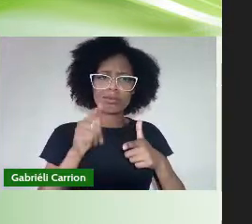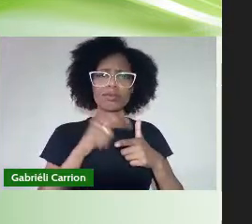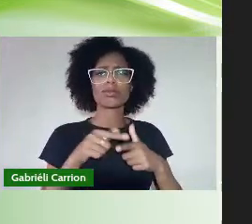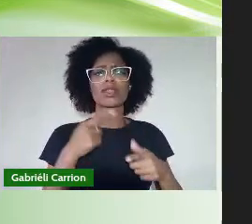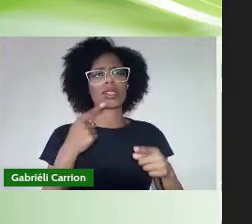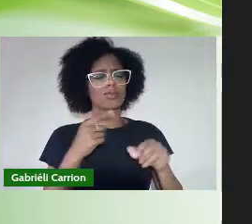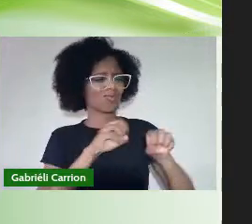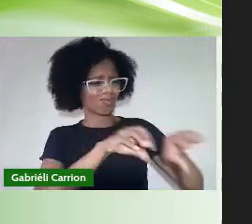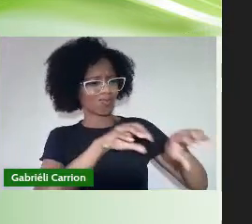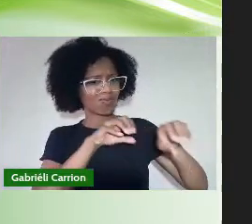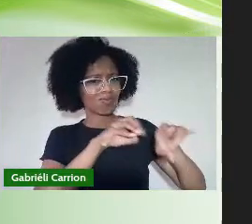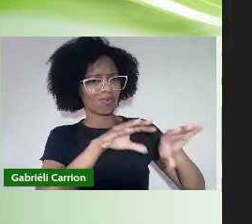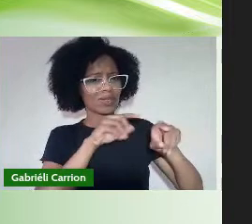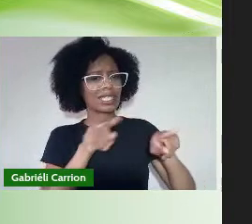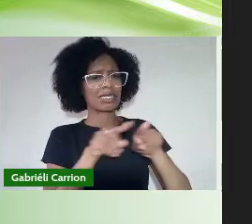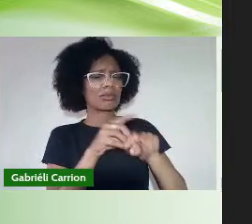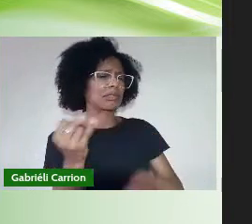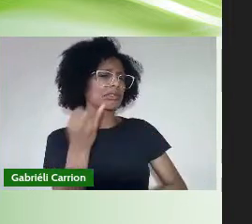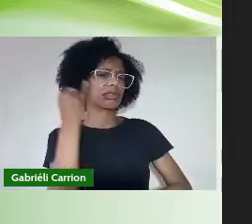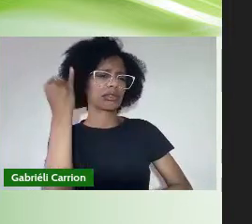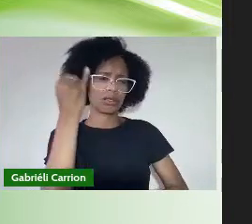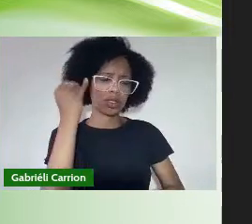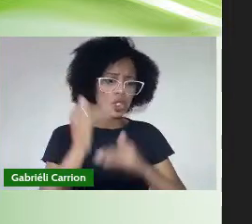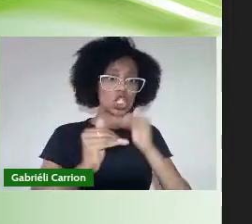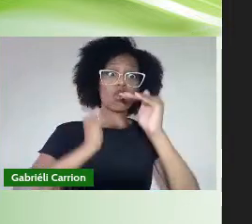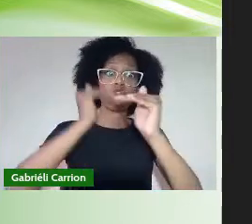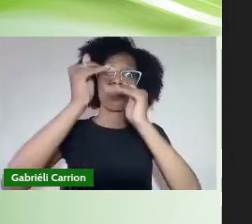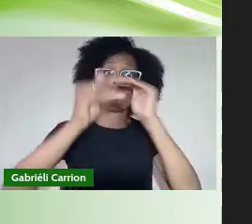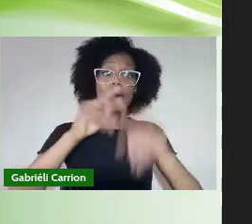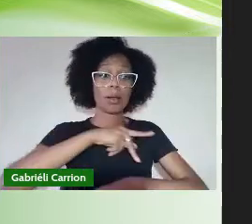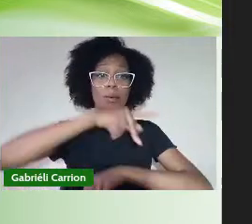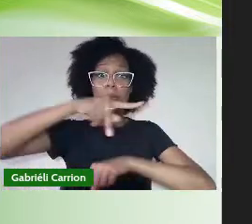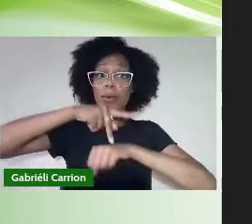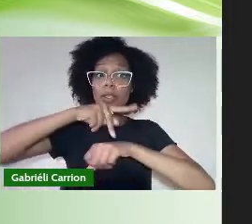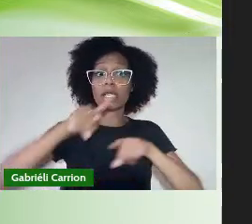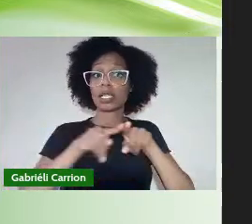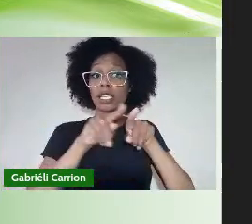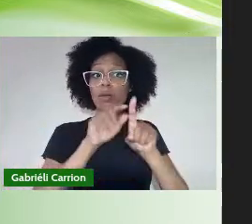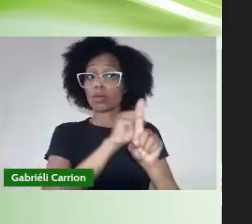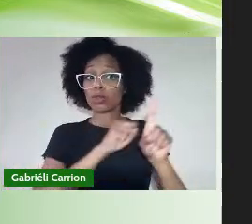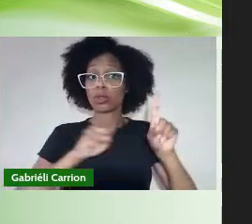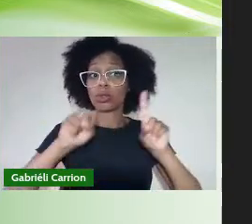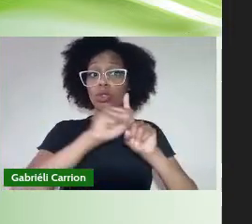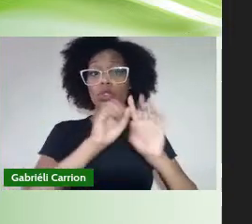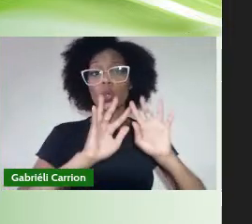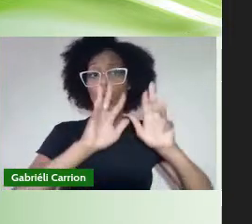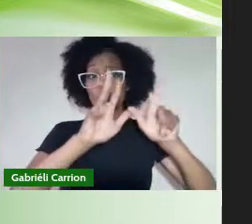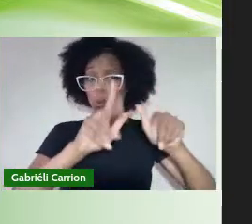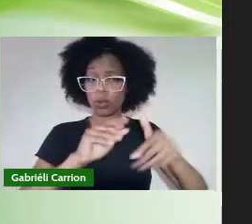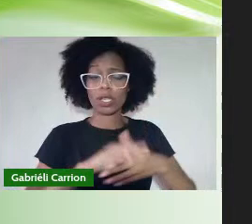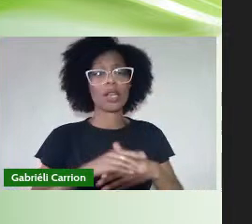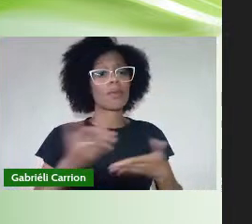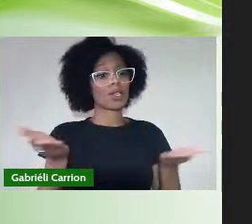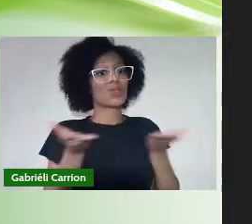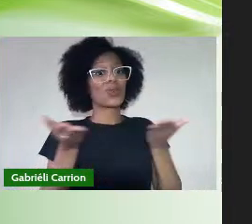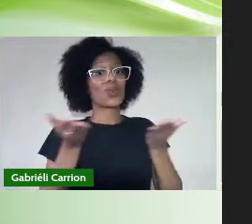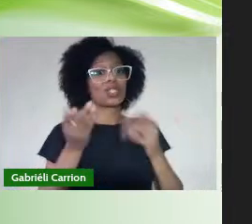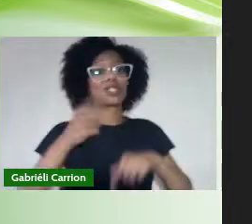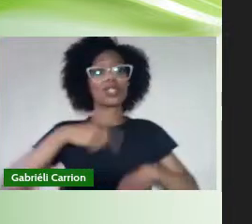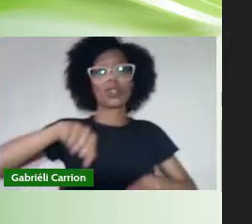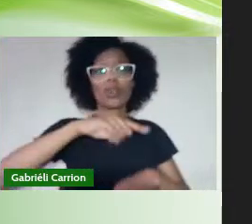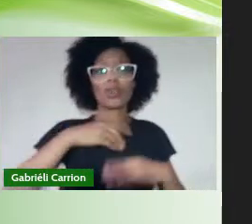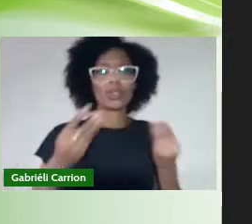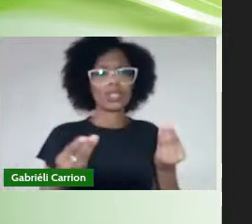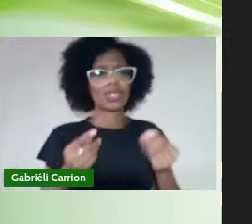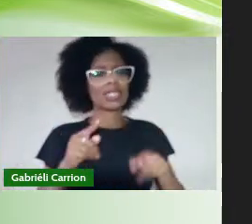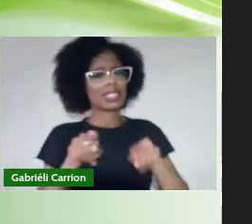importância Para o desenvolvimento Do país E da sociedade Como um todo Mas hoje Novos e bons ventos